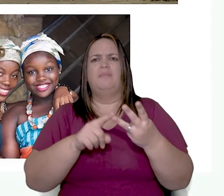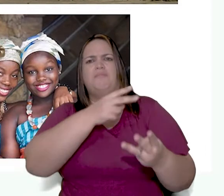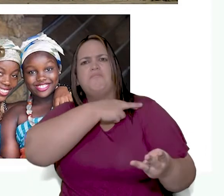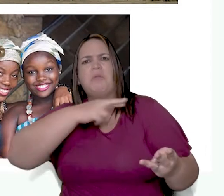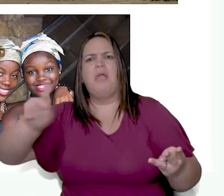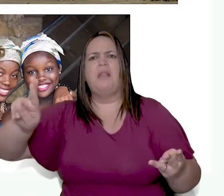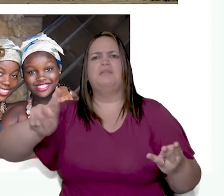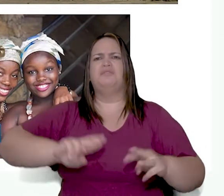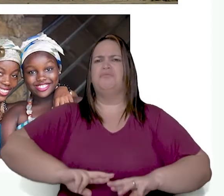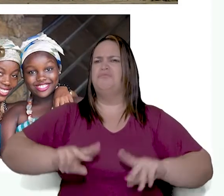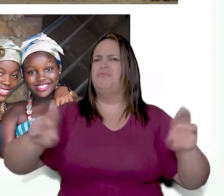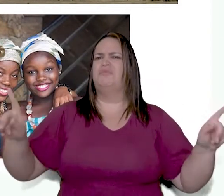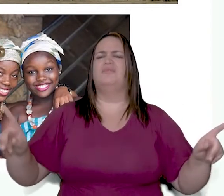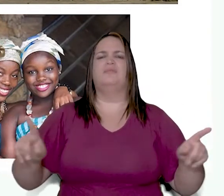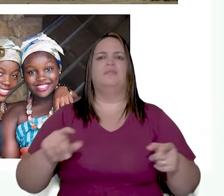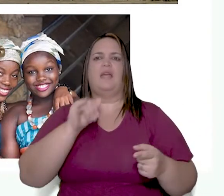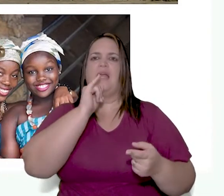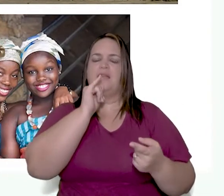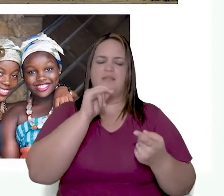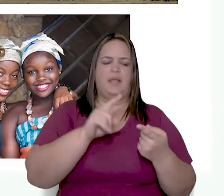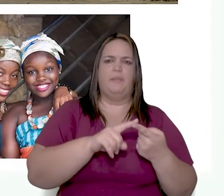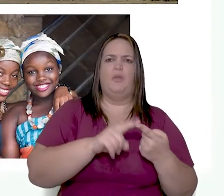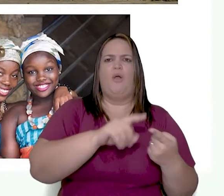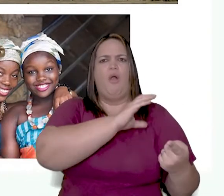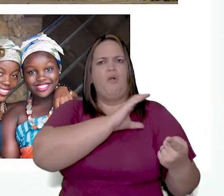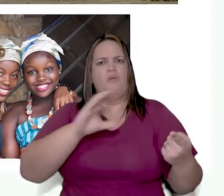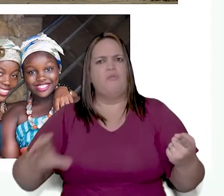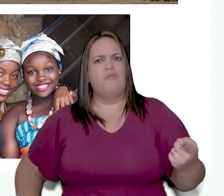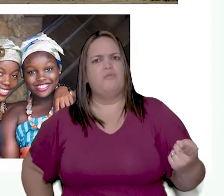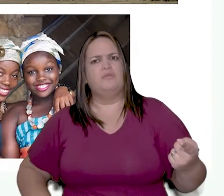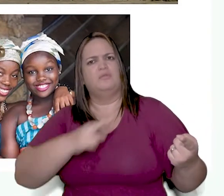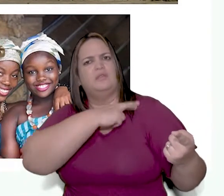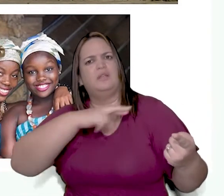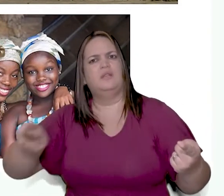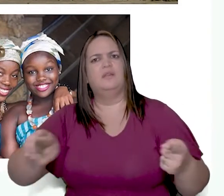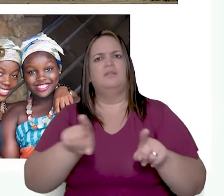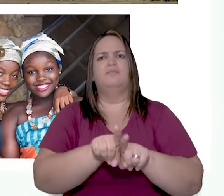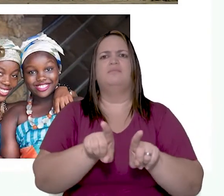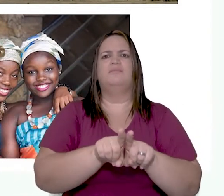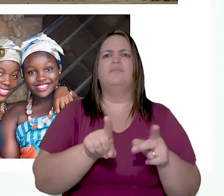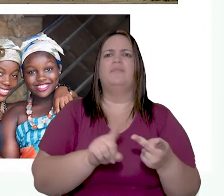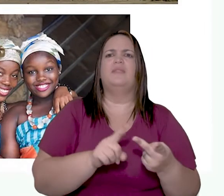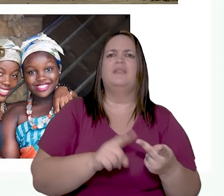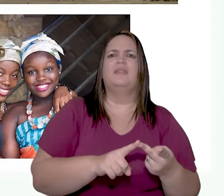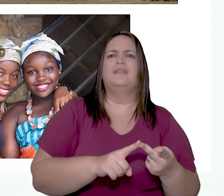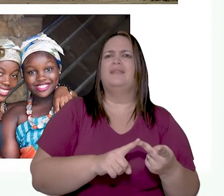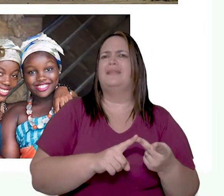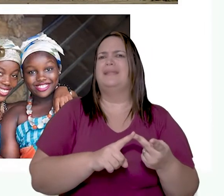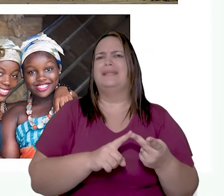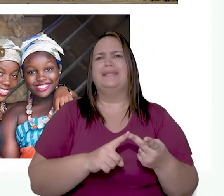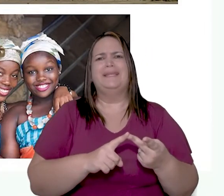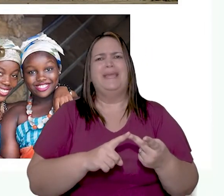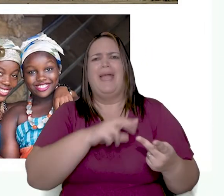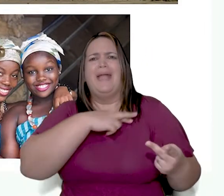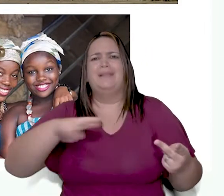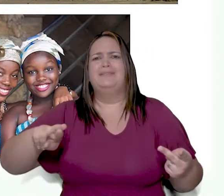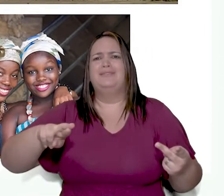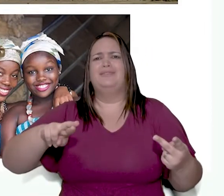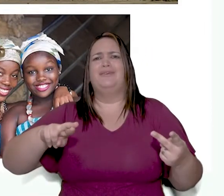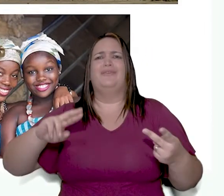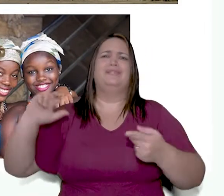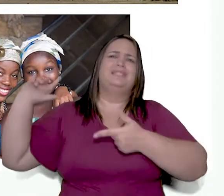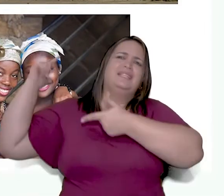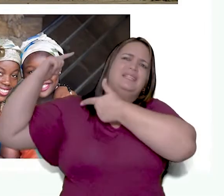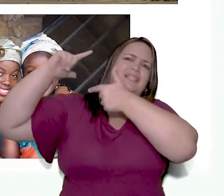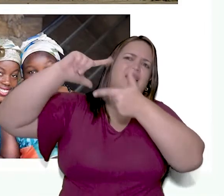cultural, mas uma diversidade religiosa. Você observa aí que tem a presença do cristianismo,